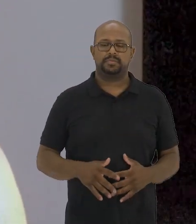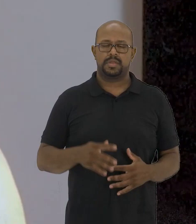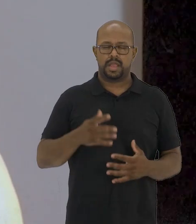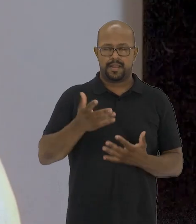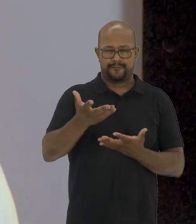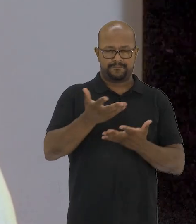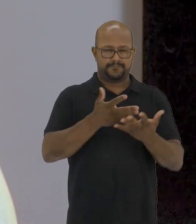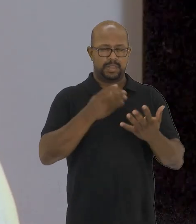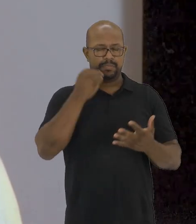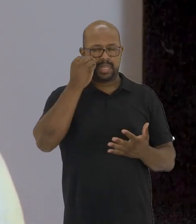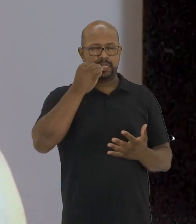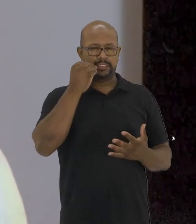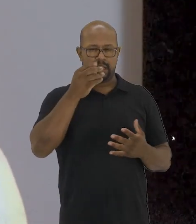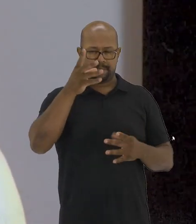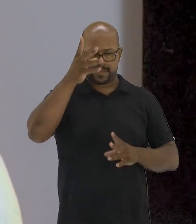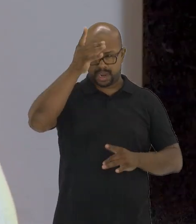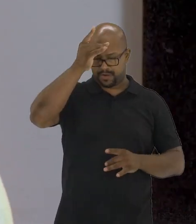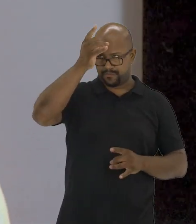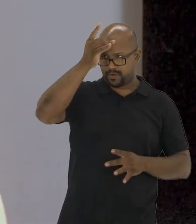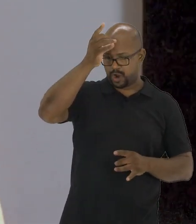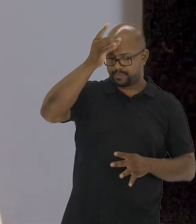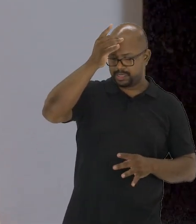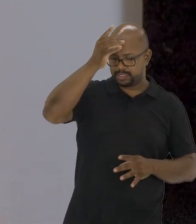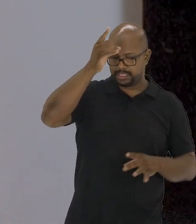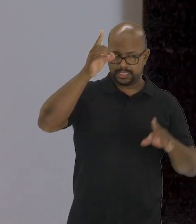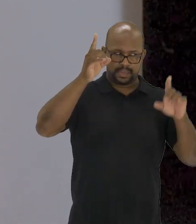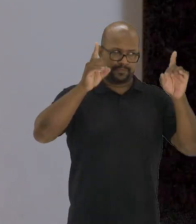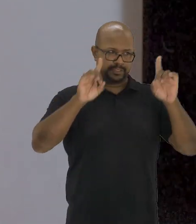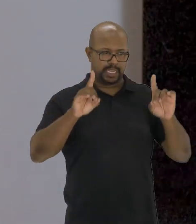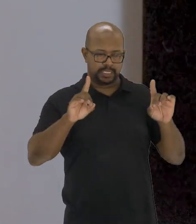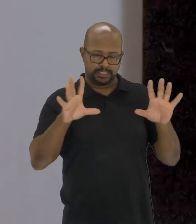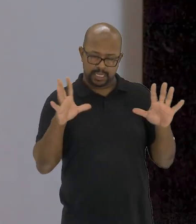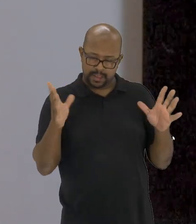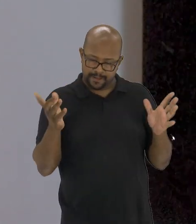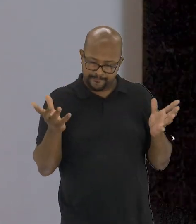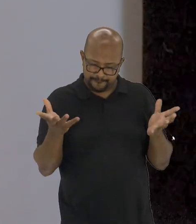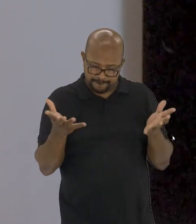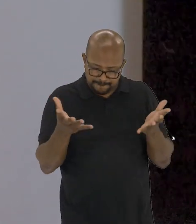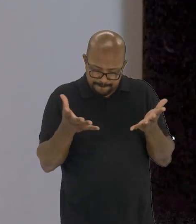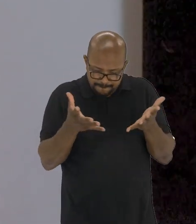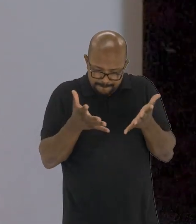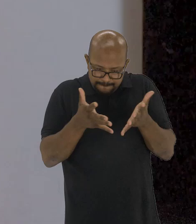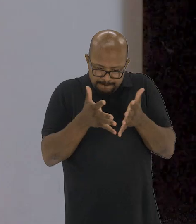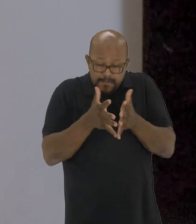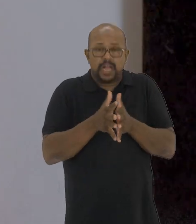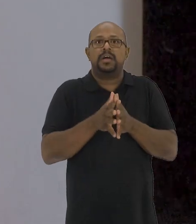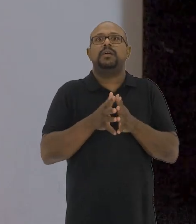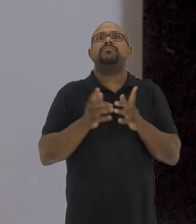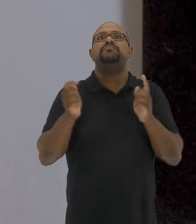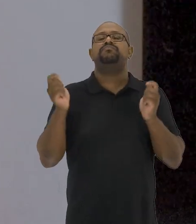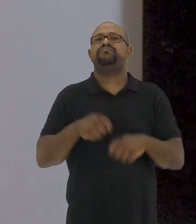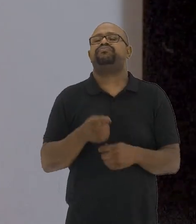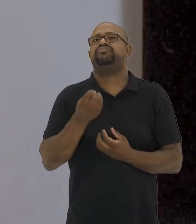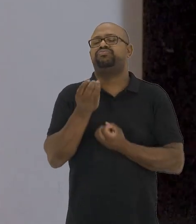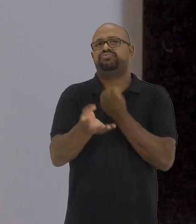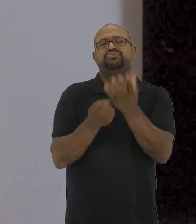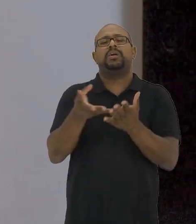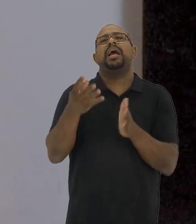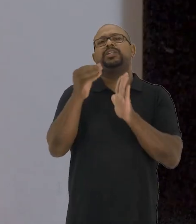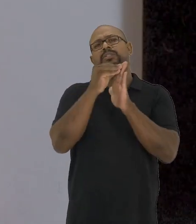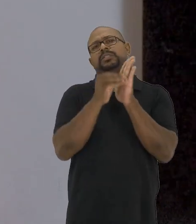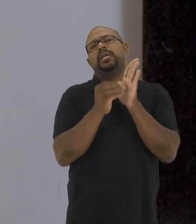Quando aproximamos a experiência da performance e da deficiência, legitimamos e referendamos